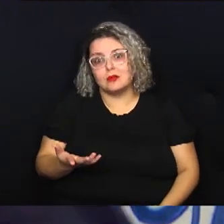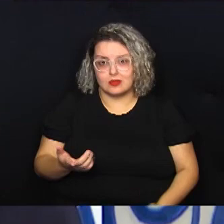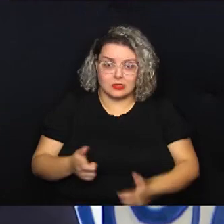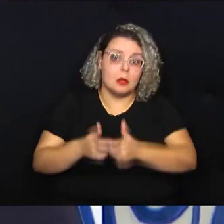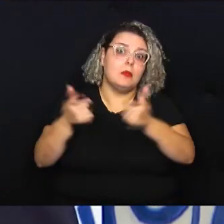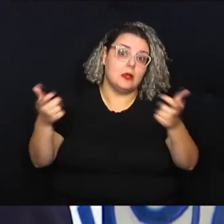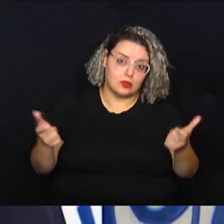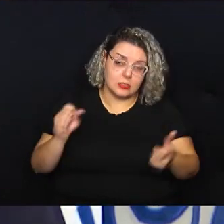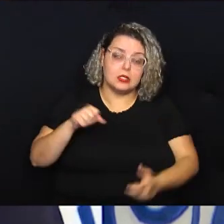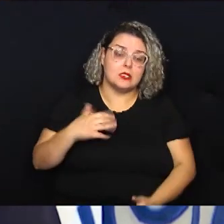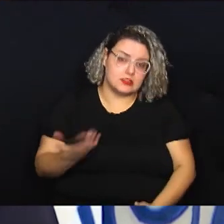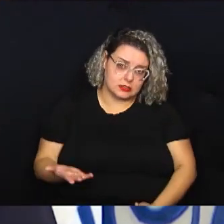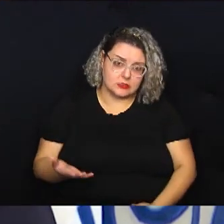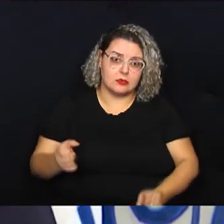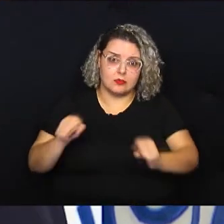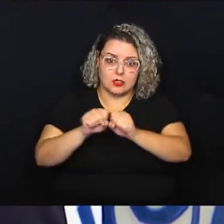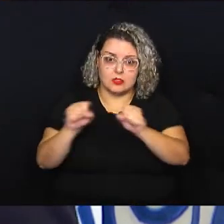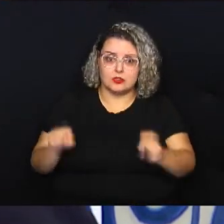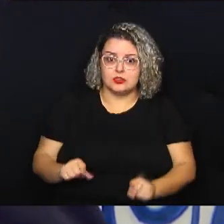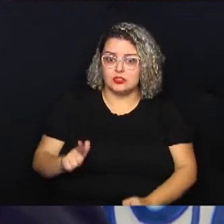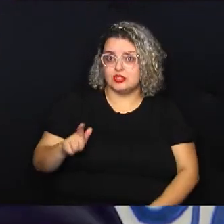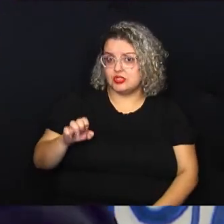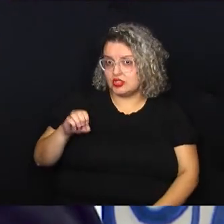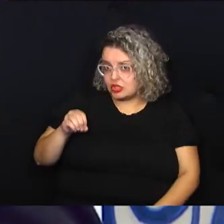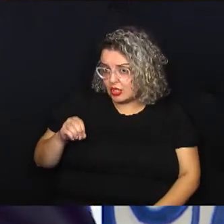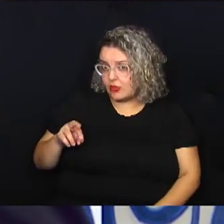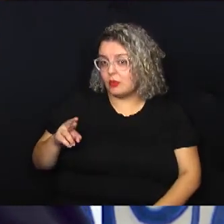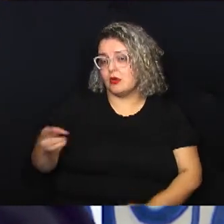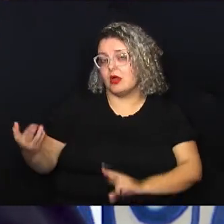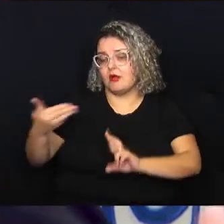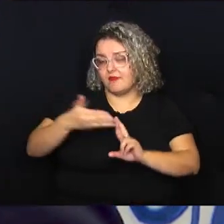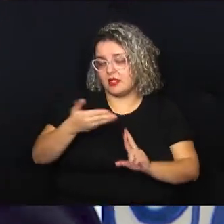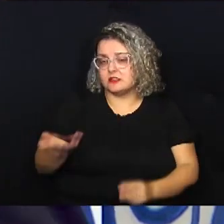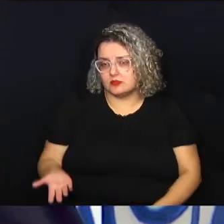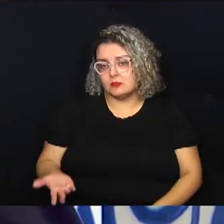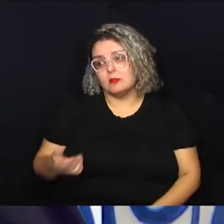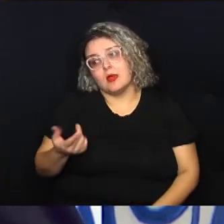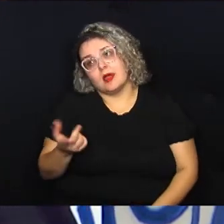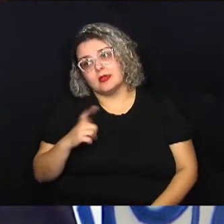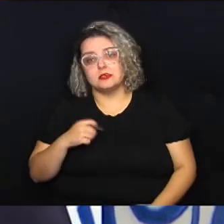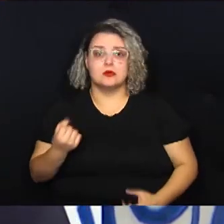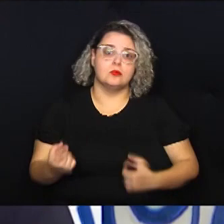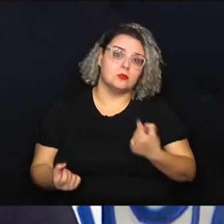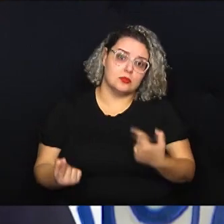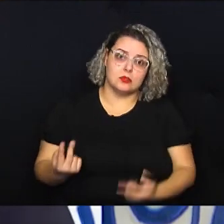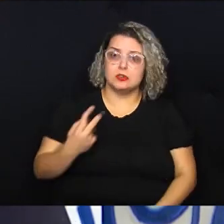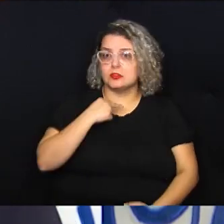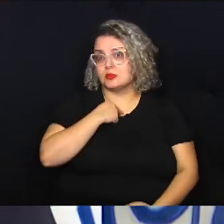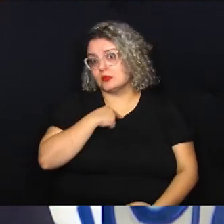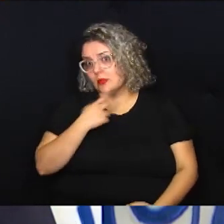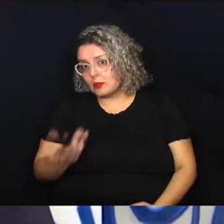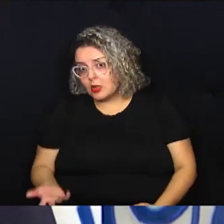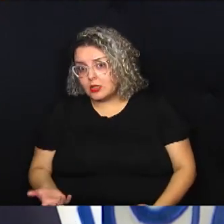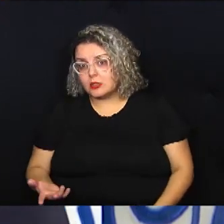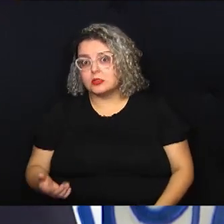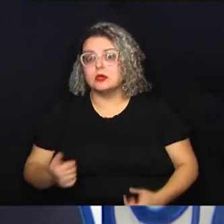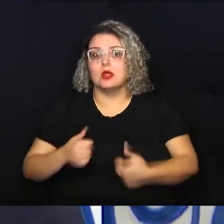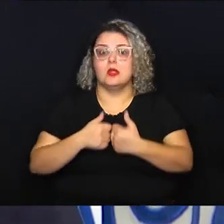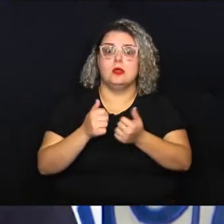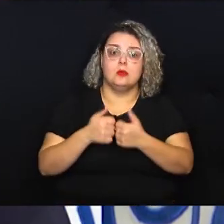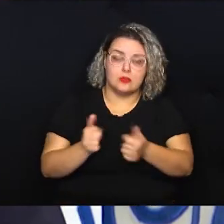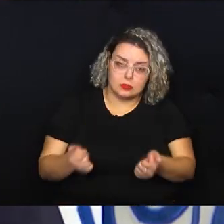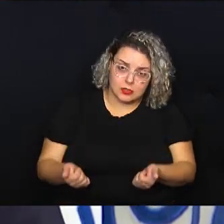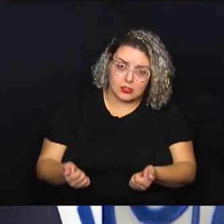maioria, pelo sistema de georreferenciamento. Mas há casos em que não é possível e que, portanto, a questão do transporte escolar